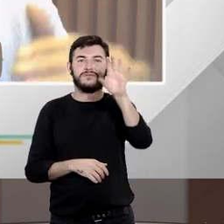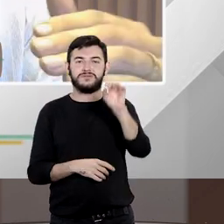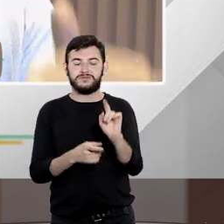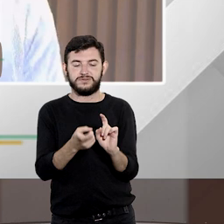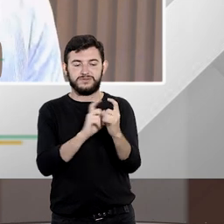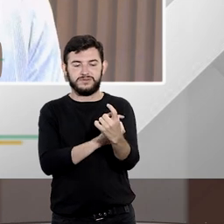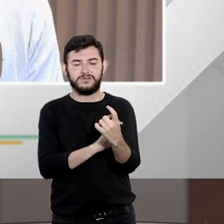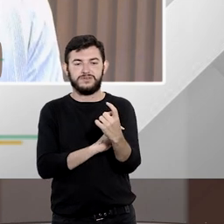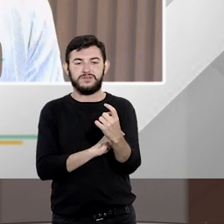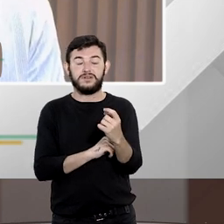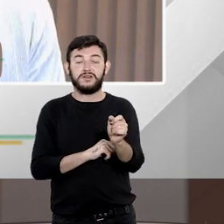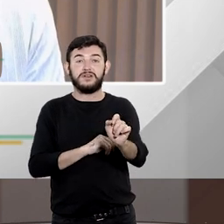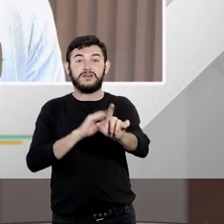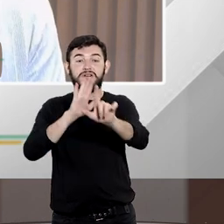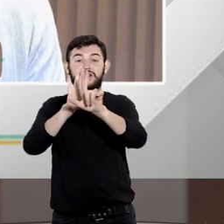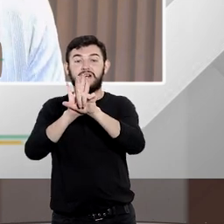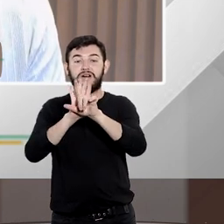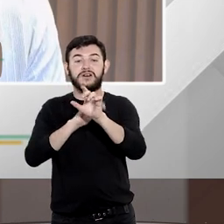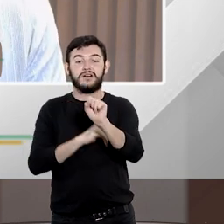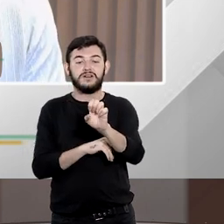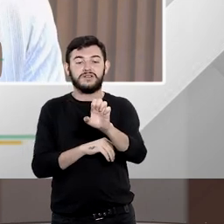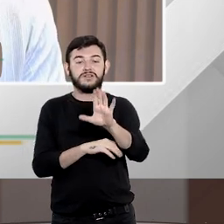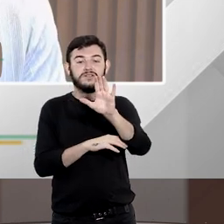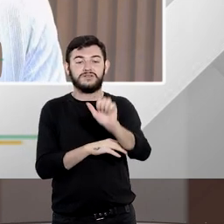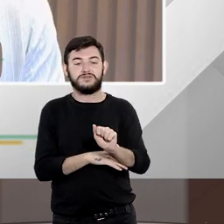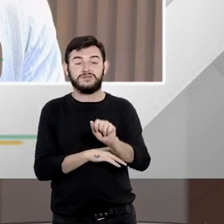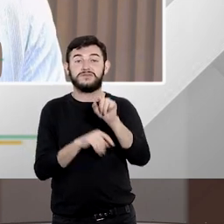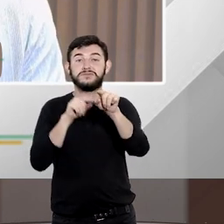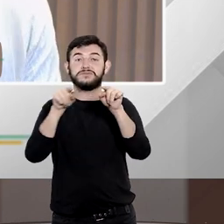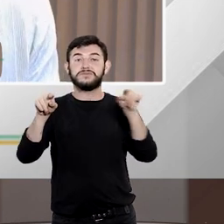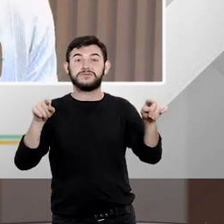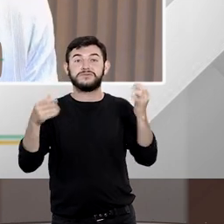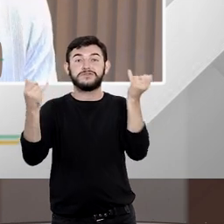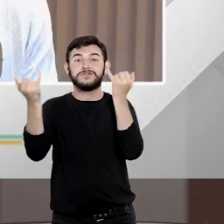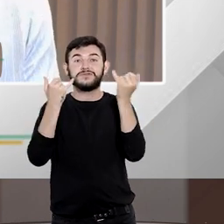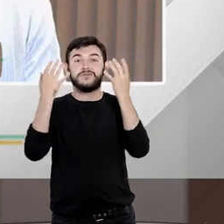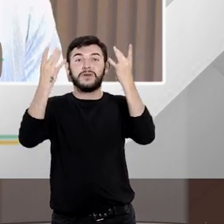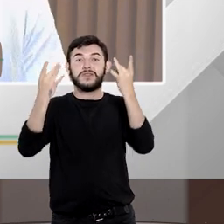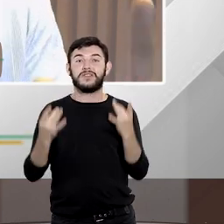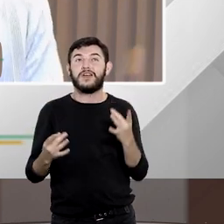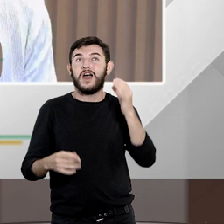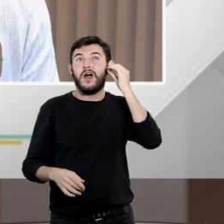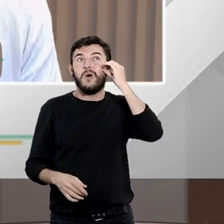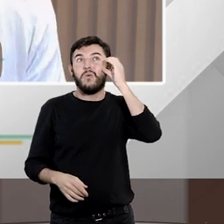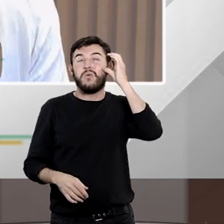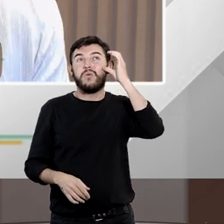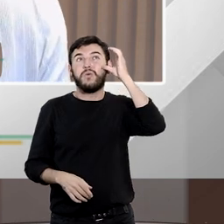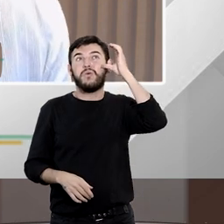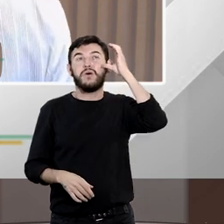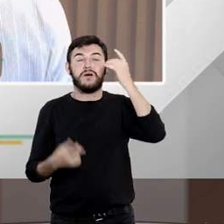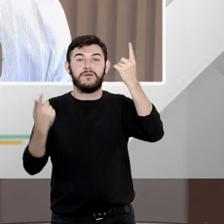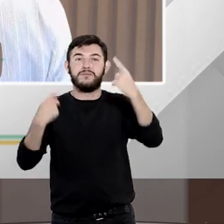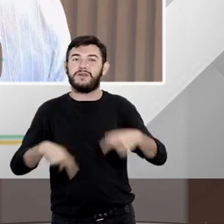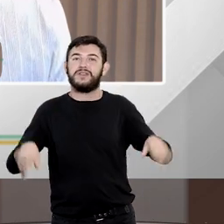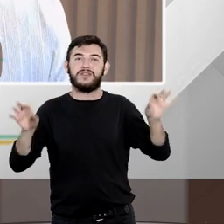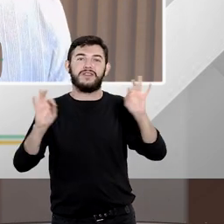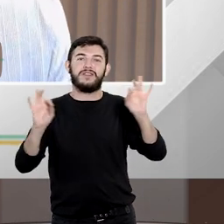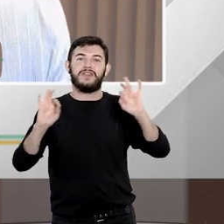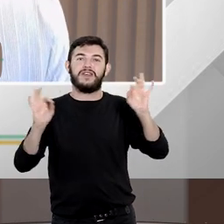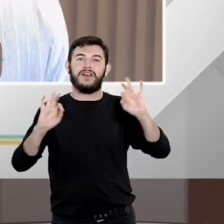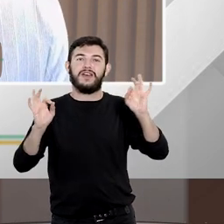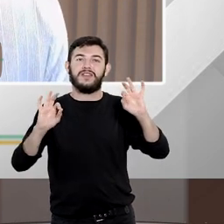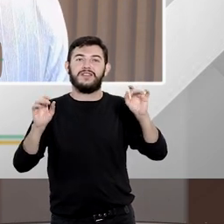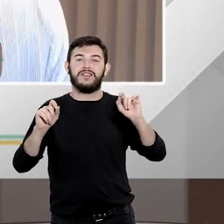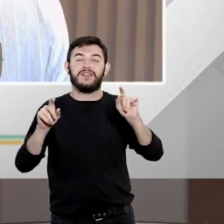na lei seca você vai conseguir conhecimento suficiente que vai até dispensar boa parte da